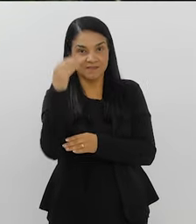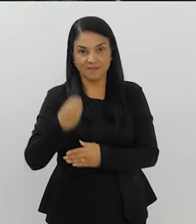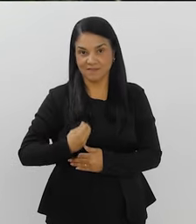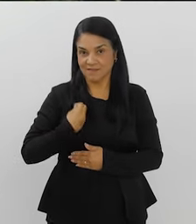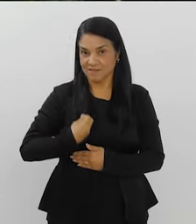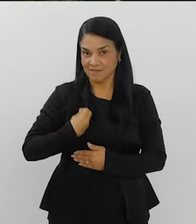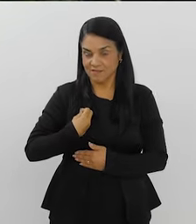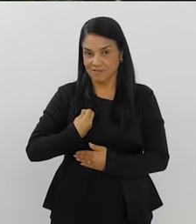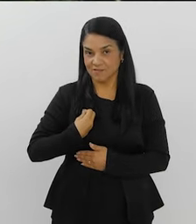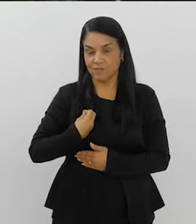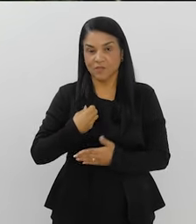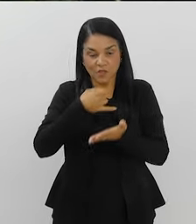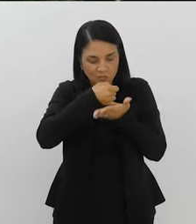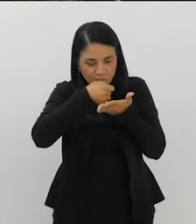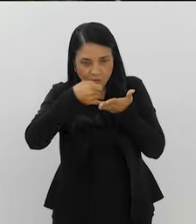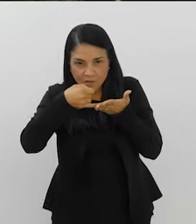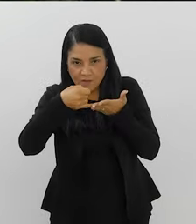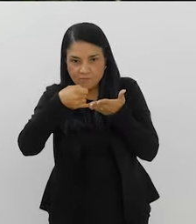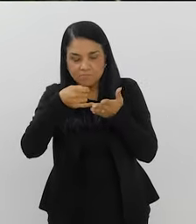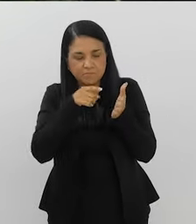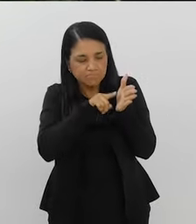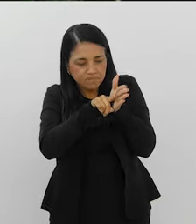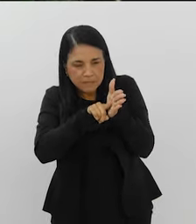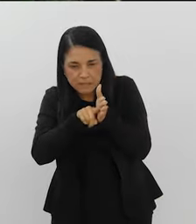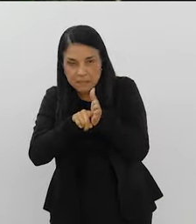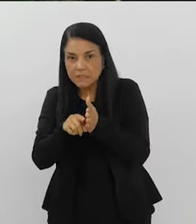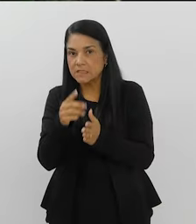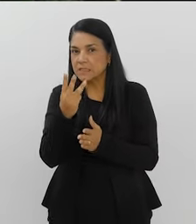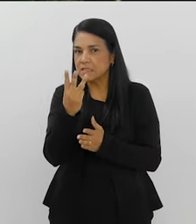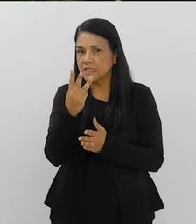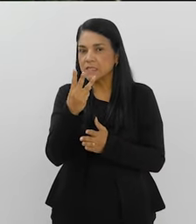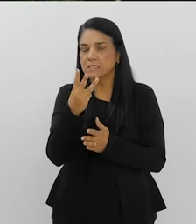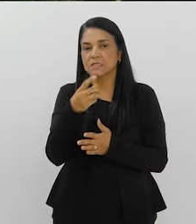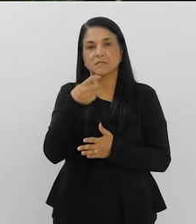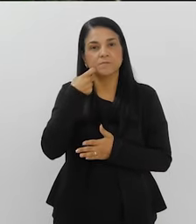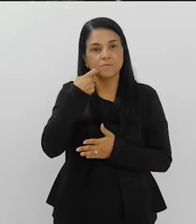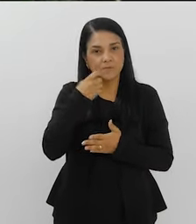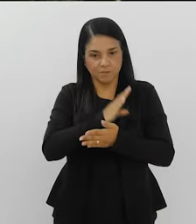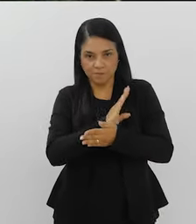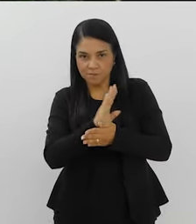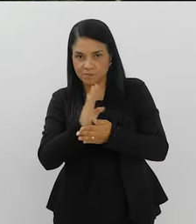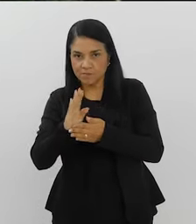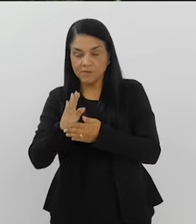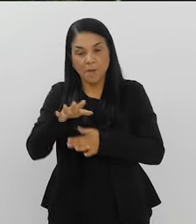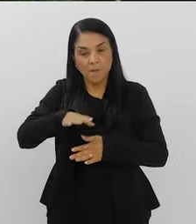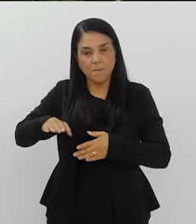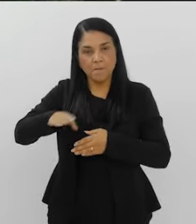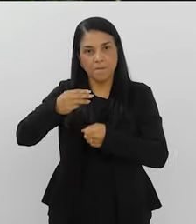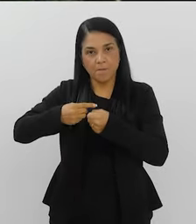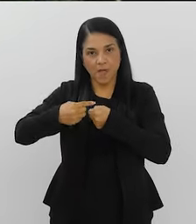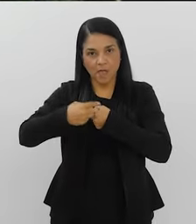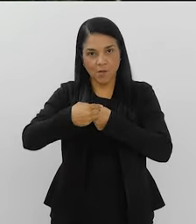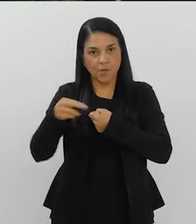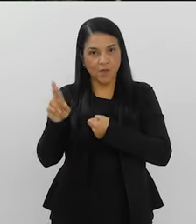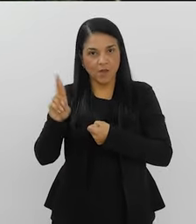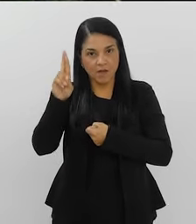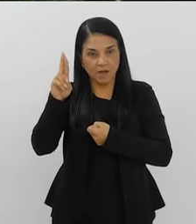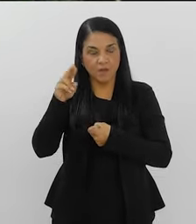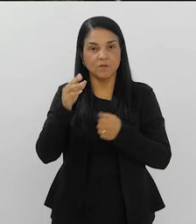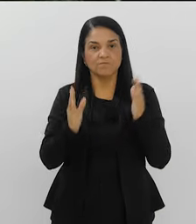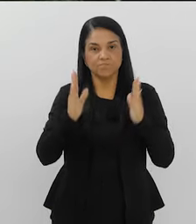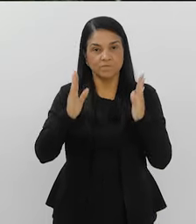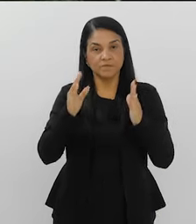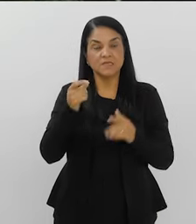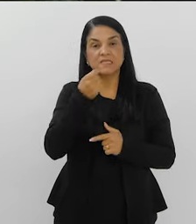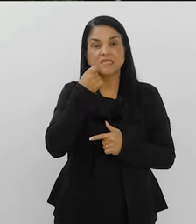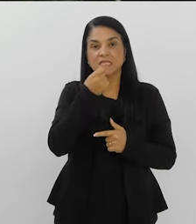A droga foi coletada em 13 animais aqui no Rio de Janeiro, no bairro do Recreio, Zona Oeste, entre setembro de 2021 e